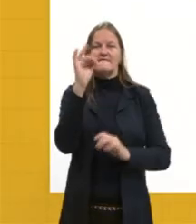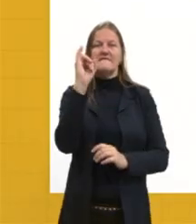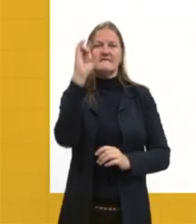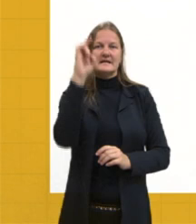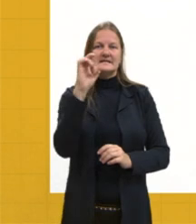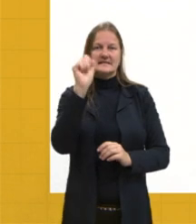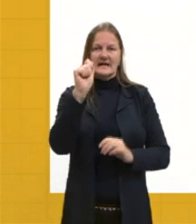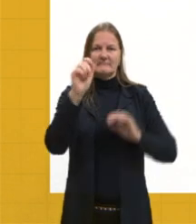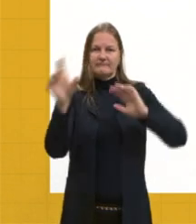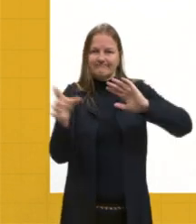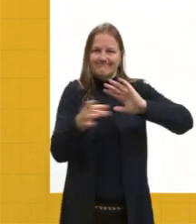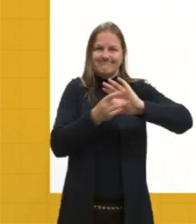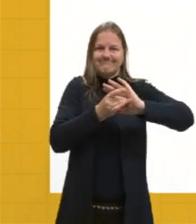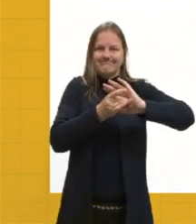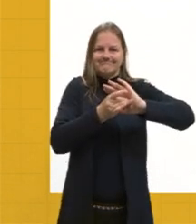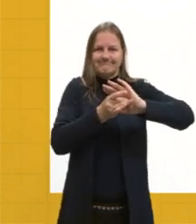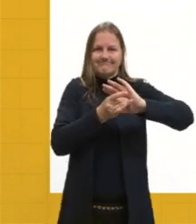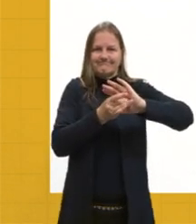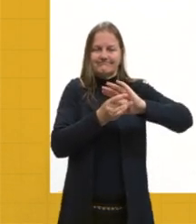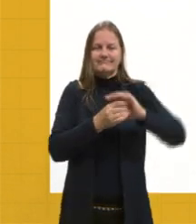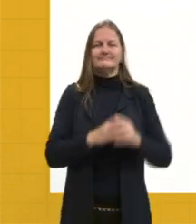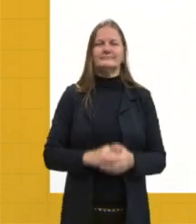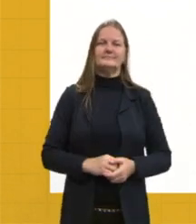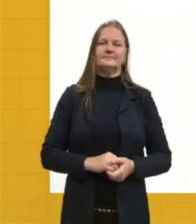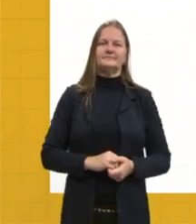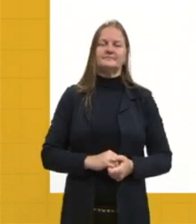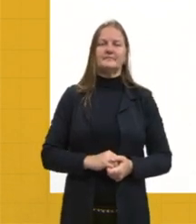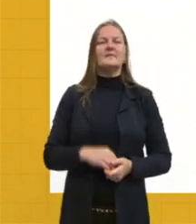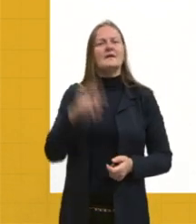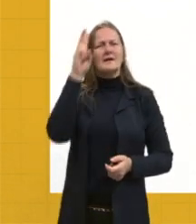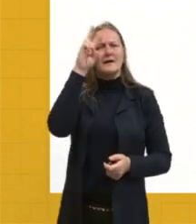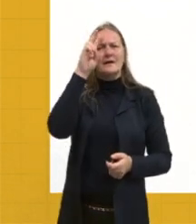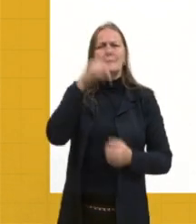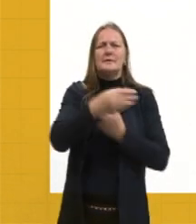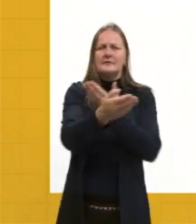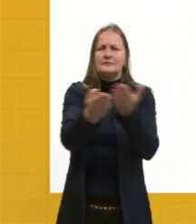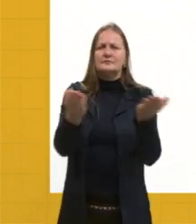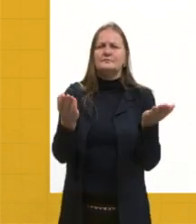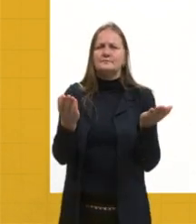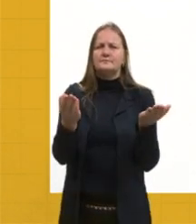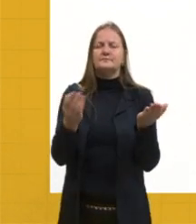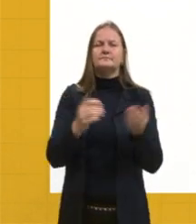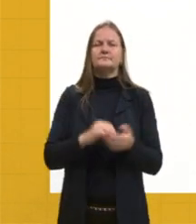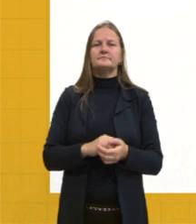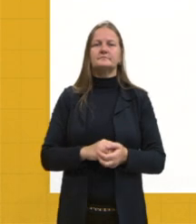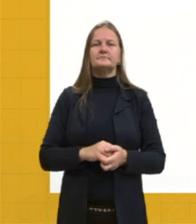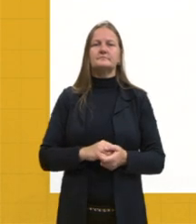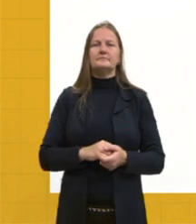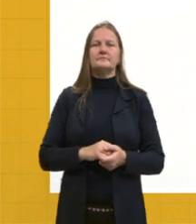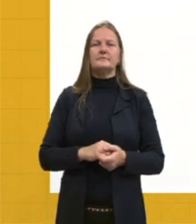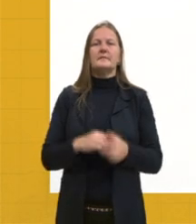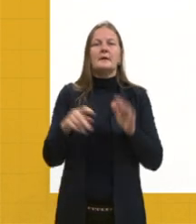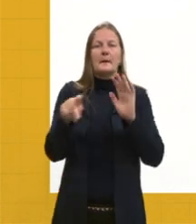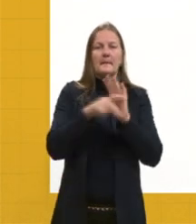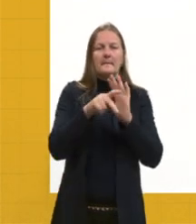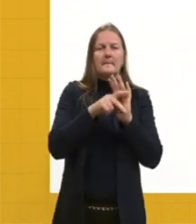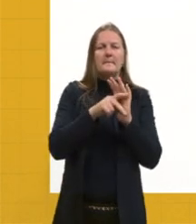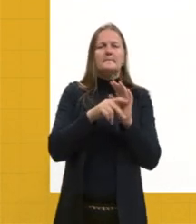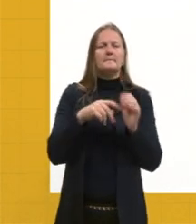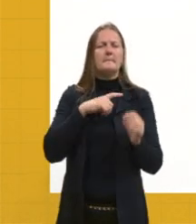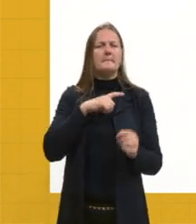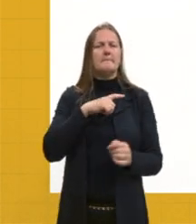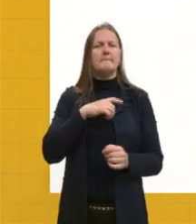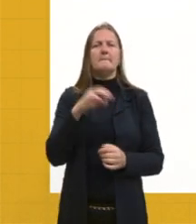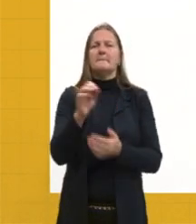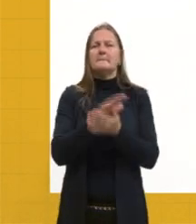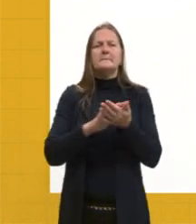Então, lembrando que os urucordatas, eles são protocordados, que não